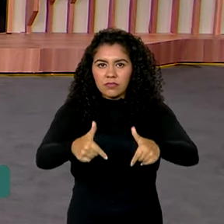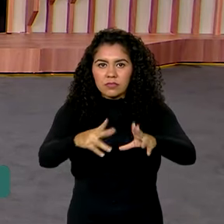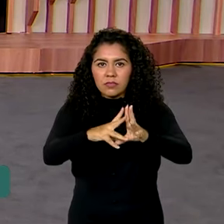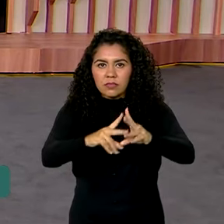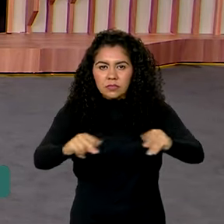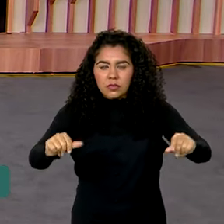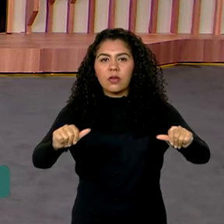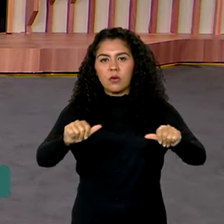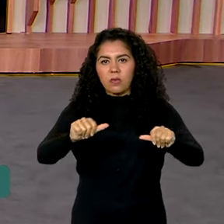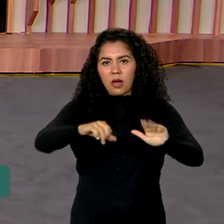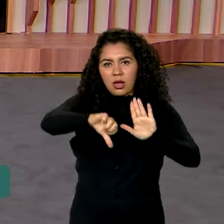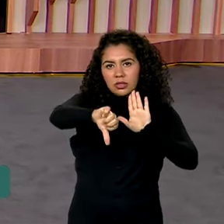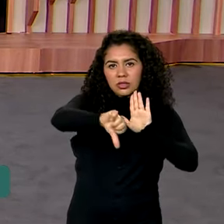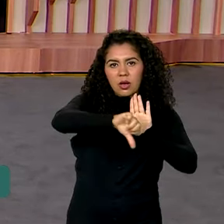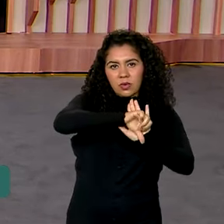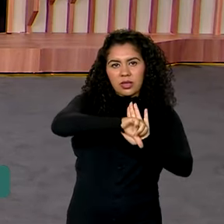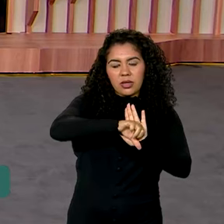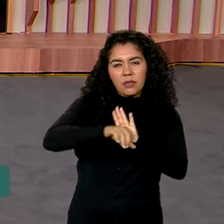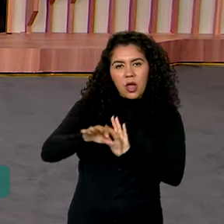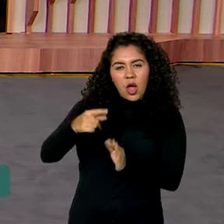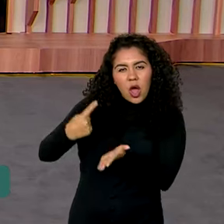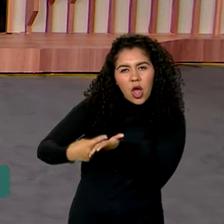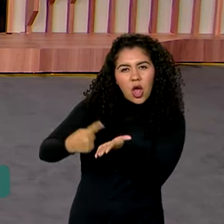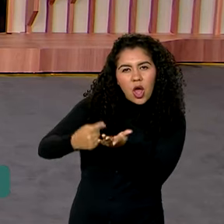organizado no país. Bom dia, Dimas.